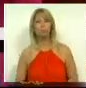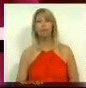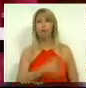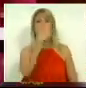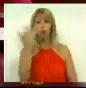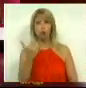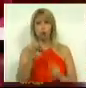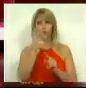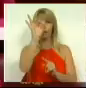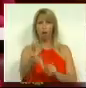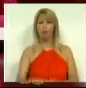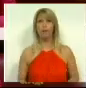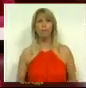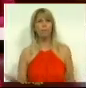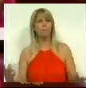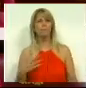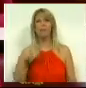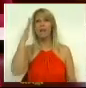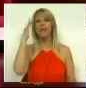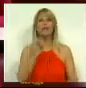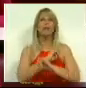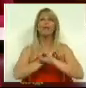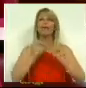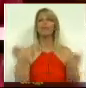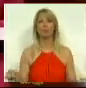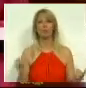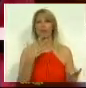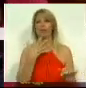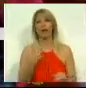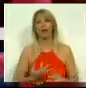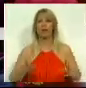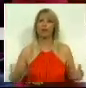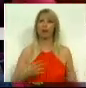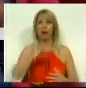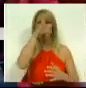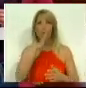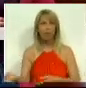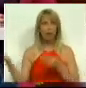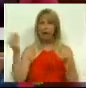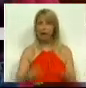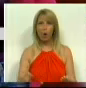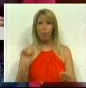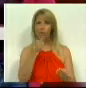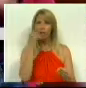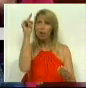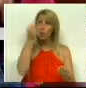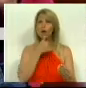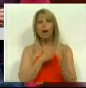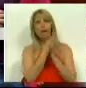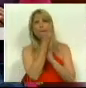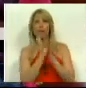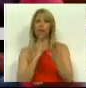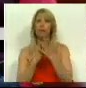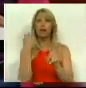Segunda nota, eu acho inacreditável, como já referi na primeira intervenção, que o Governo não apresente nenhuma medida para o contrato ao